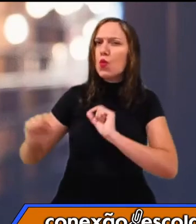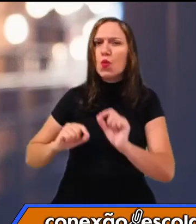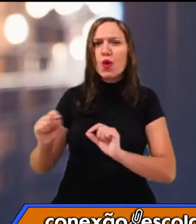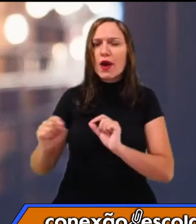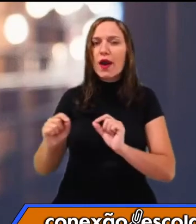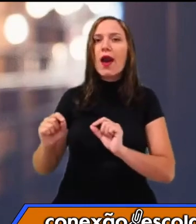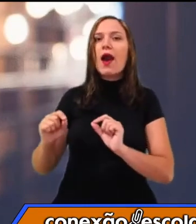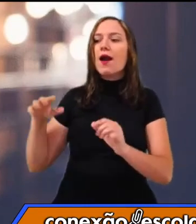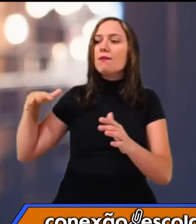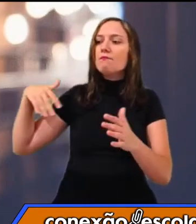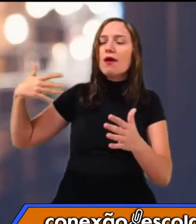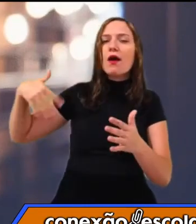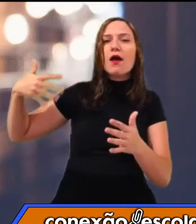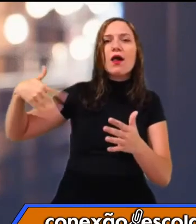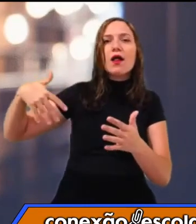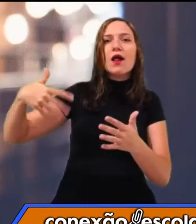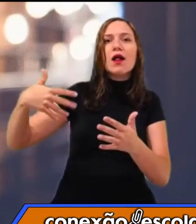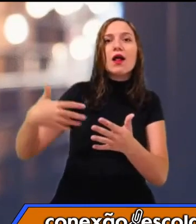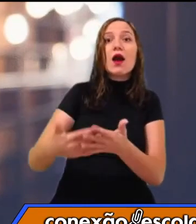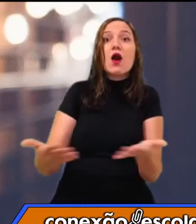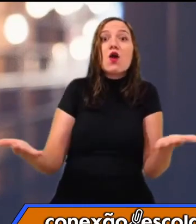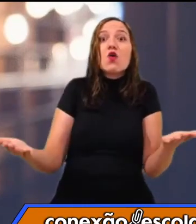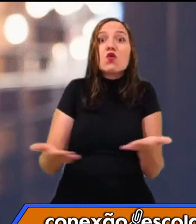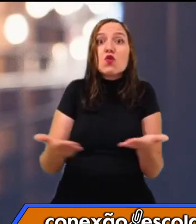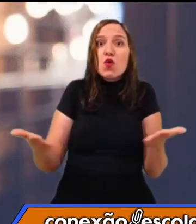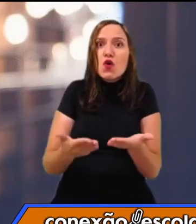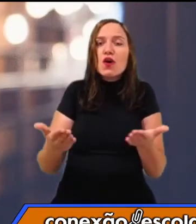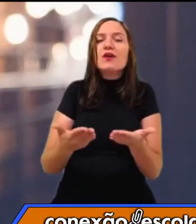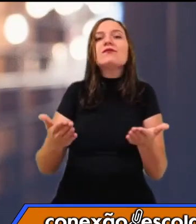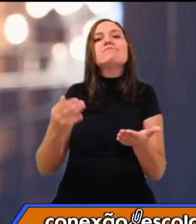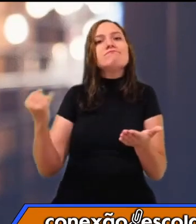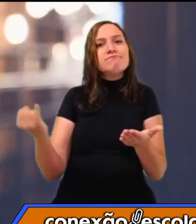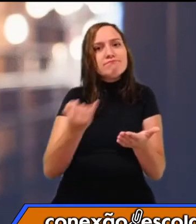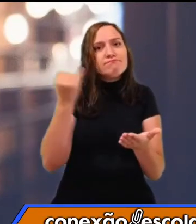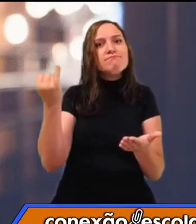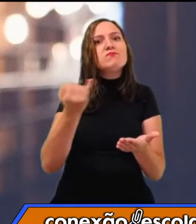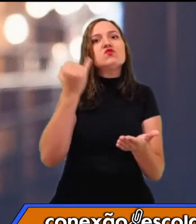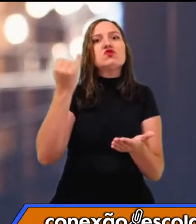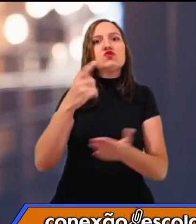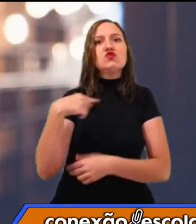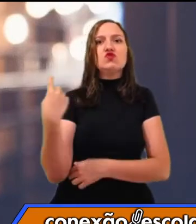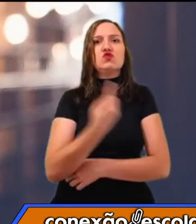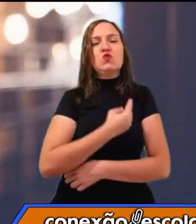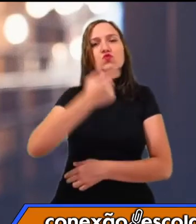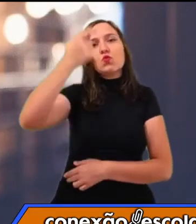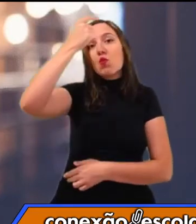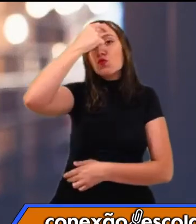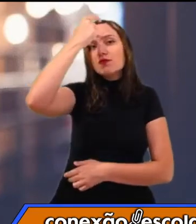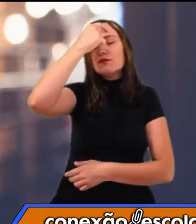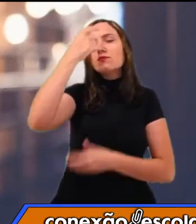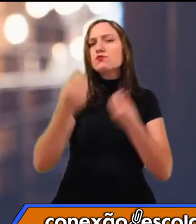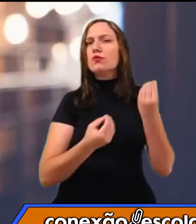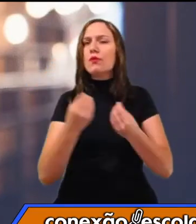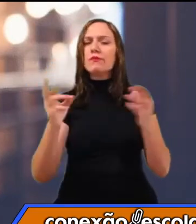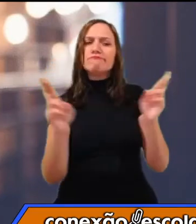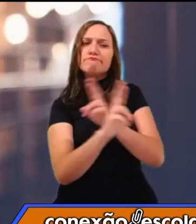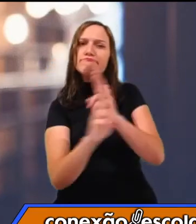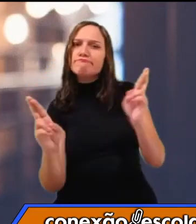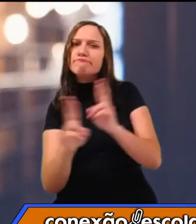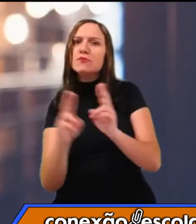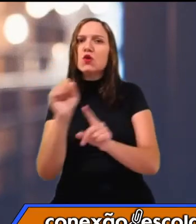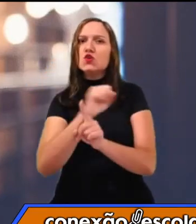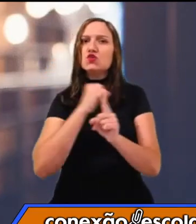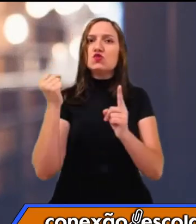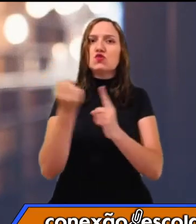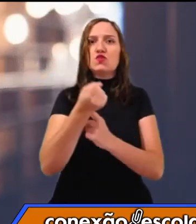acabam sendo importantes para constituir, né? As relações sociais que a gente